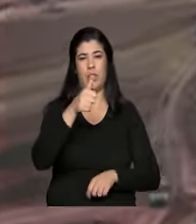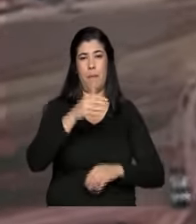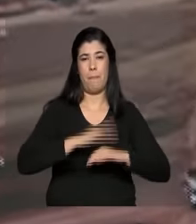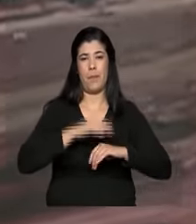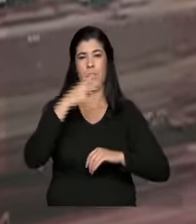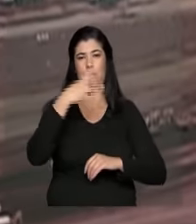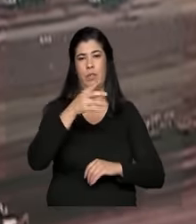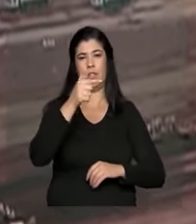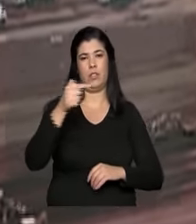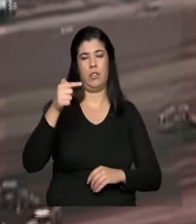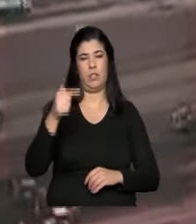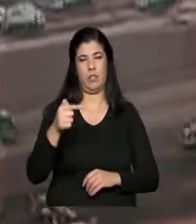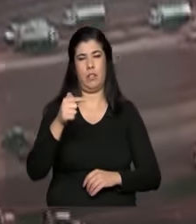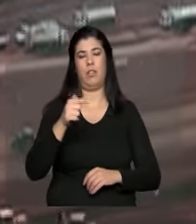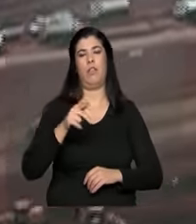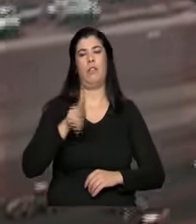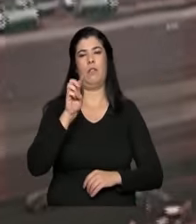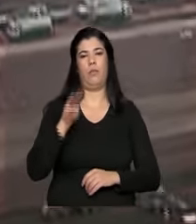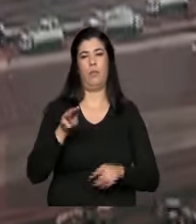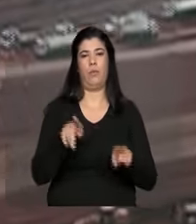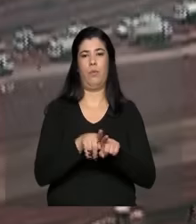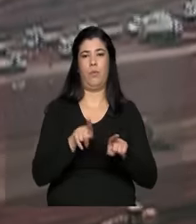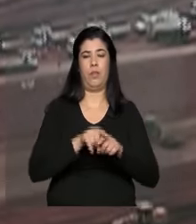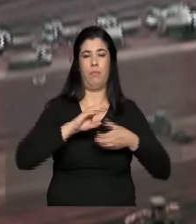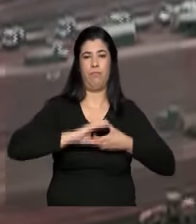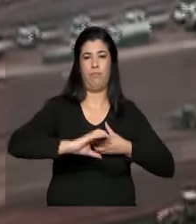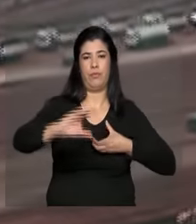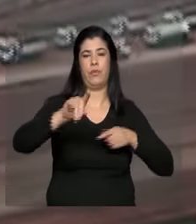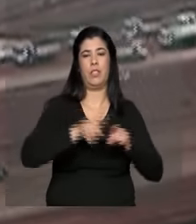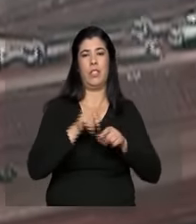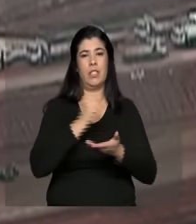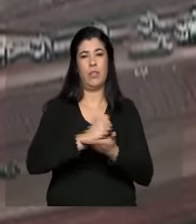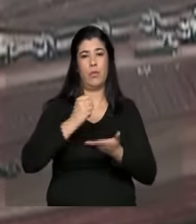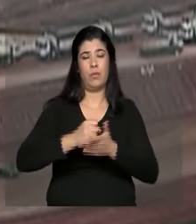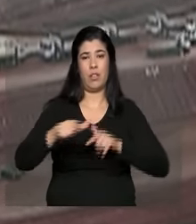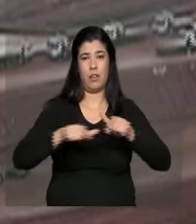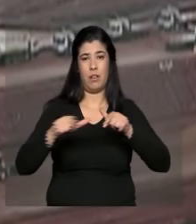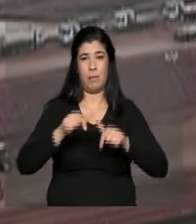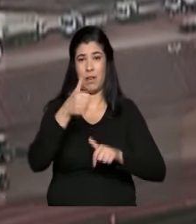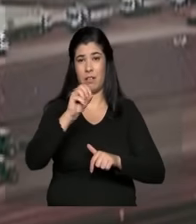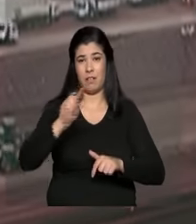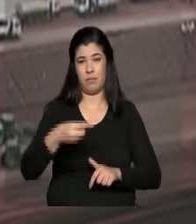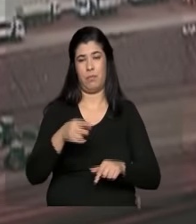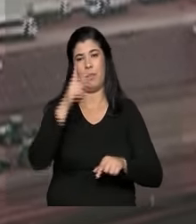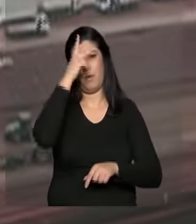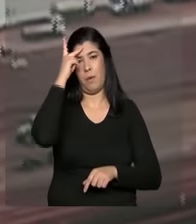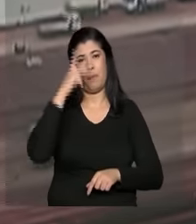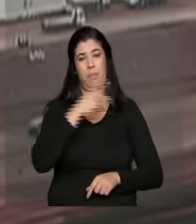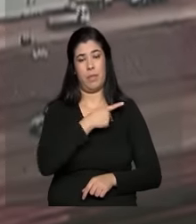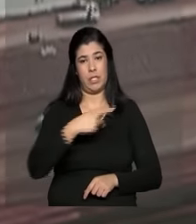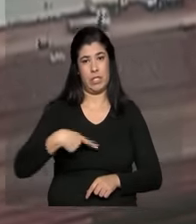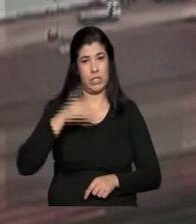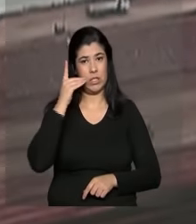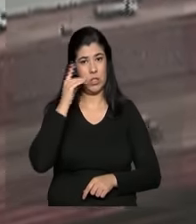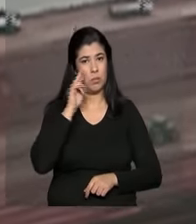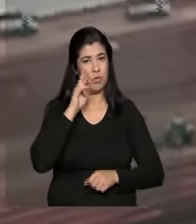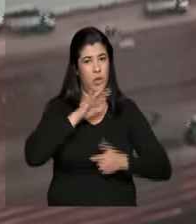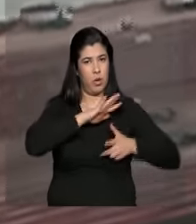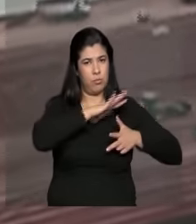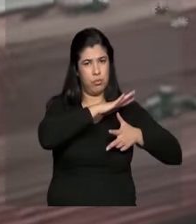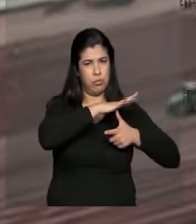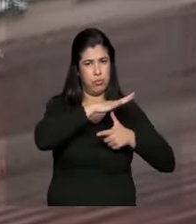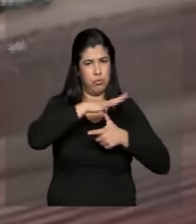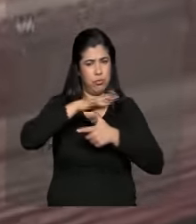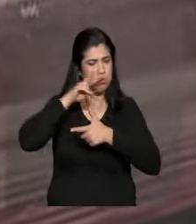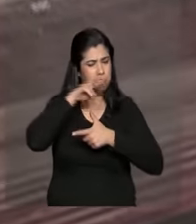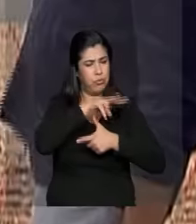470 quilômetros de extensão e emprega mais de 10 mil trabalhadores. A presidenta Dilma Rousseff sobrevoou obras do